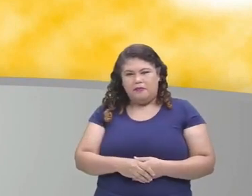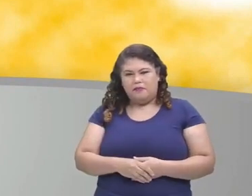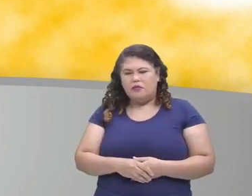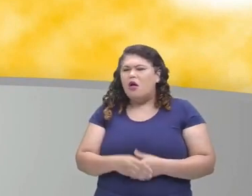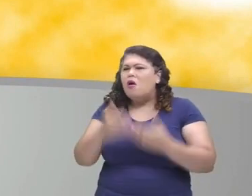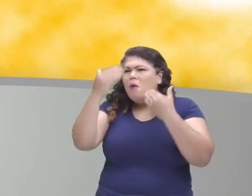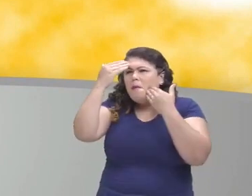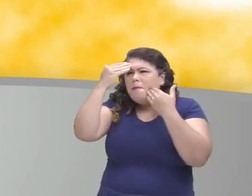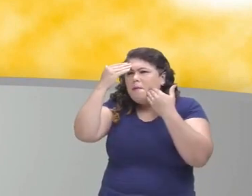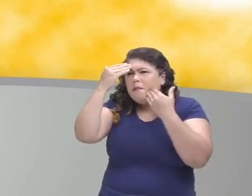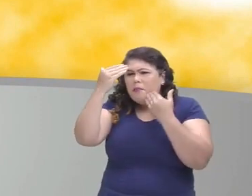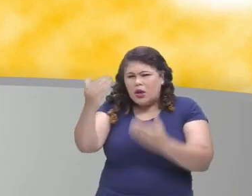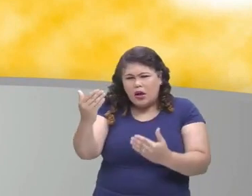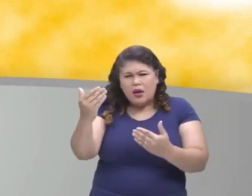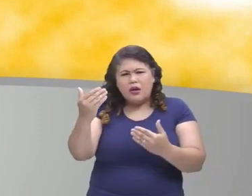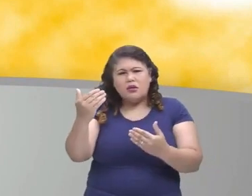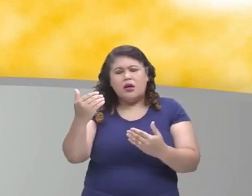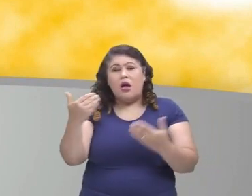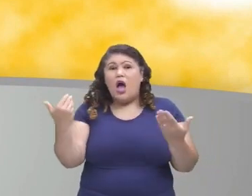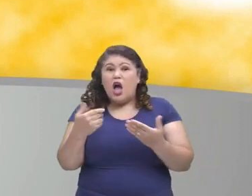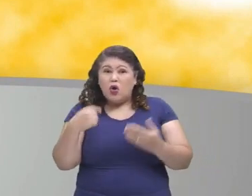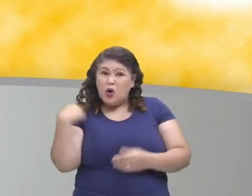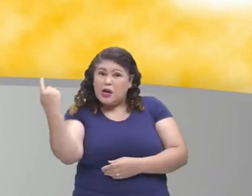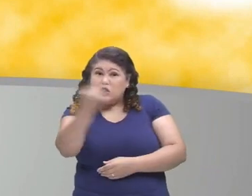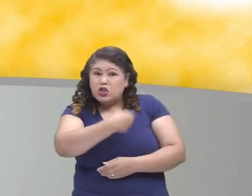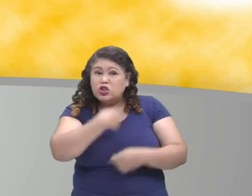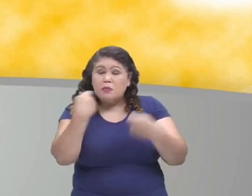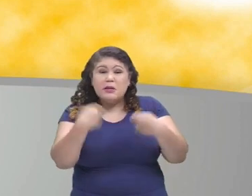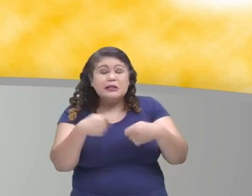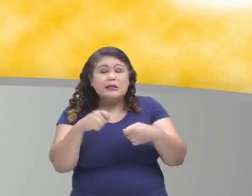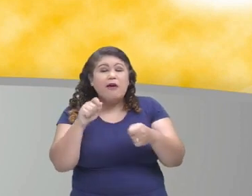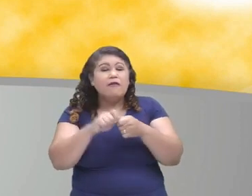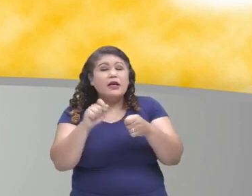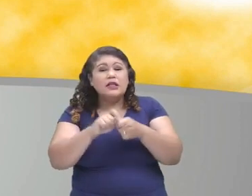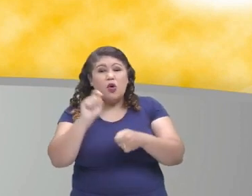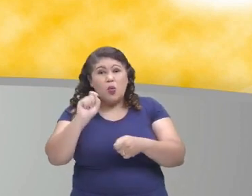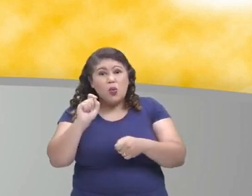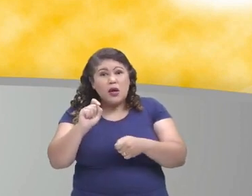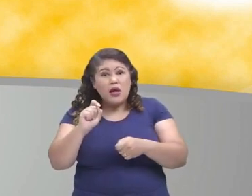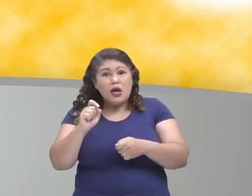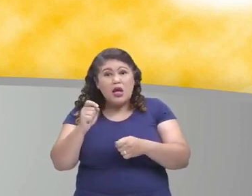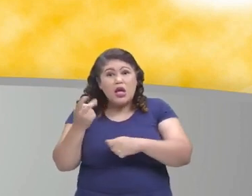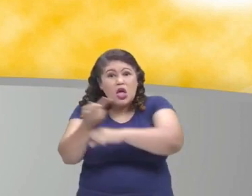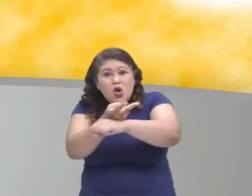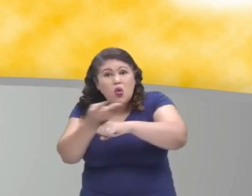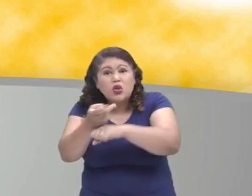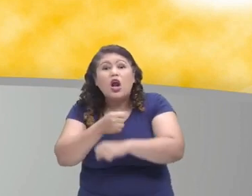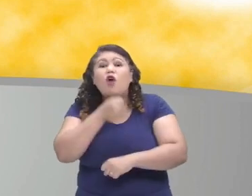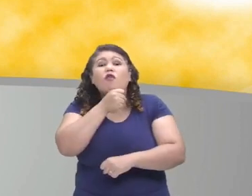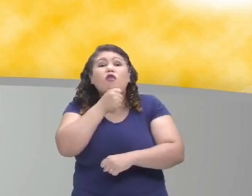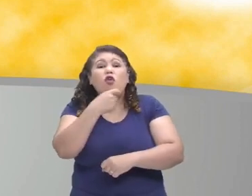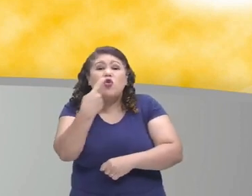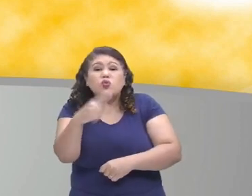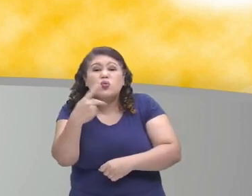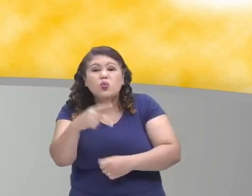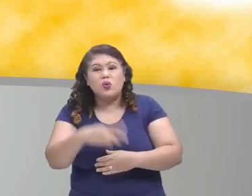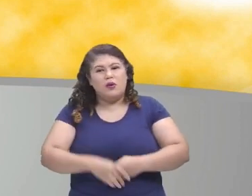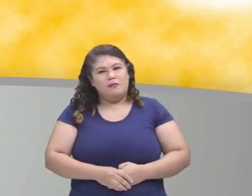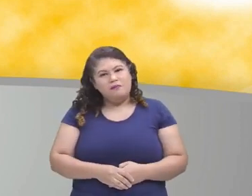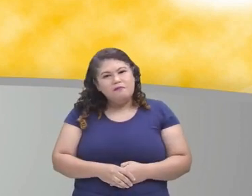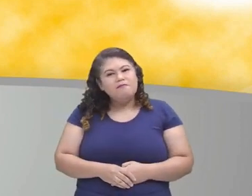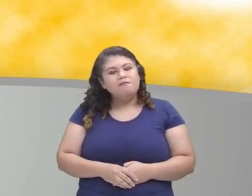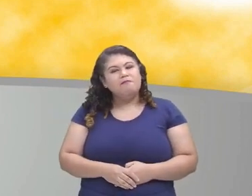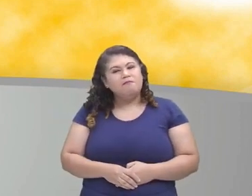Obrigada, precisamos agora descobrir onde está a sua avózinha. Olha só, crianças.